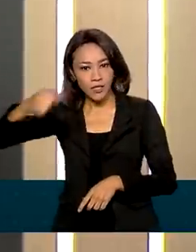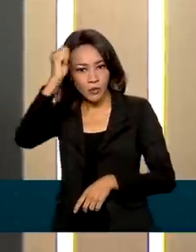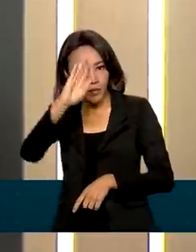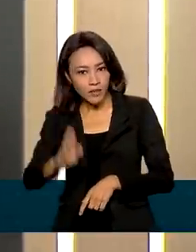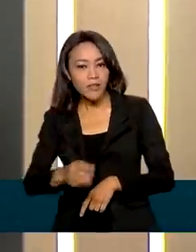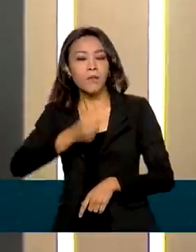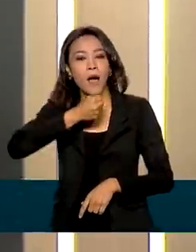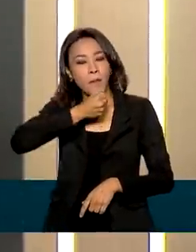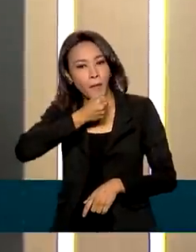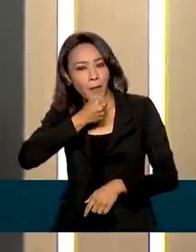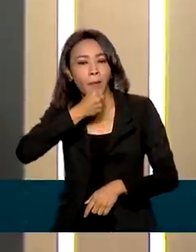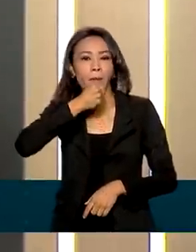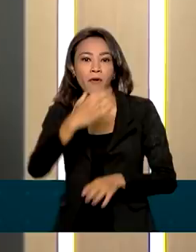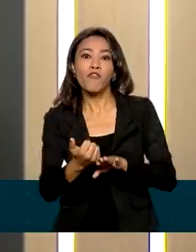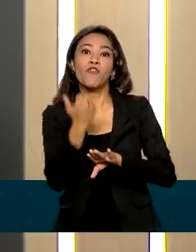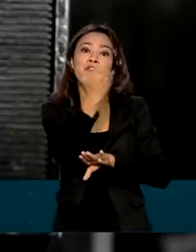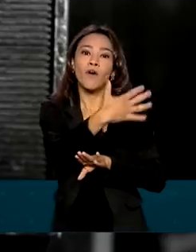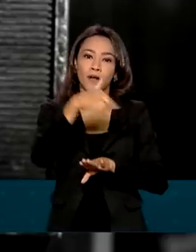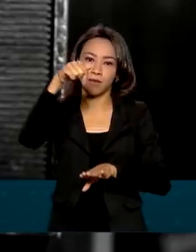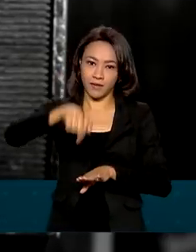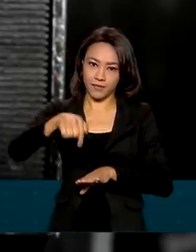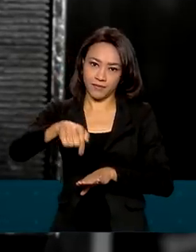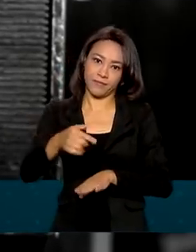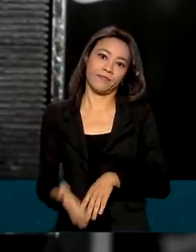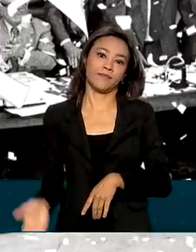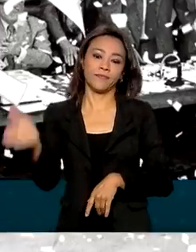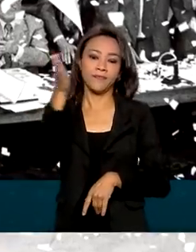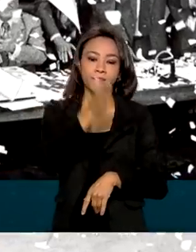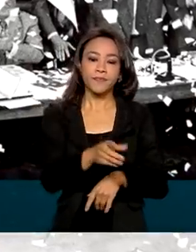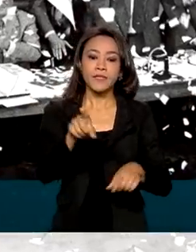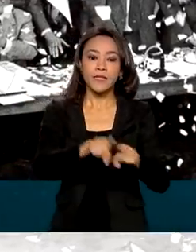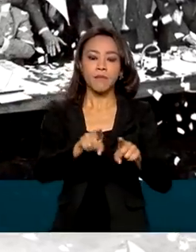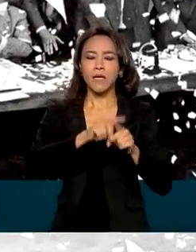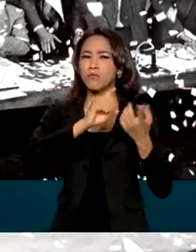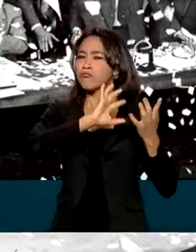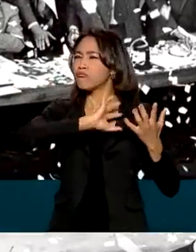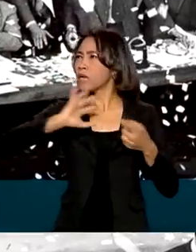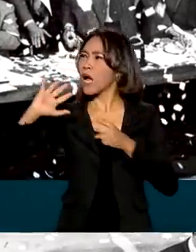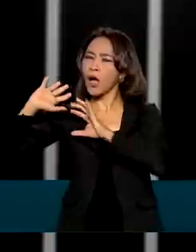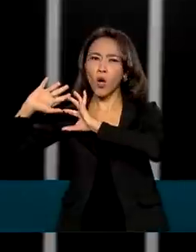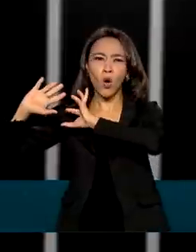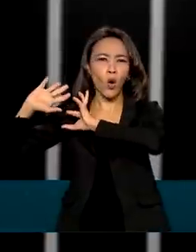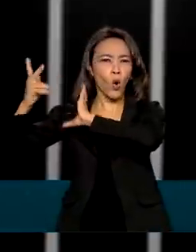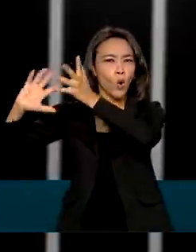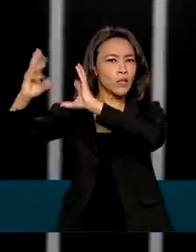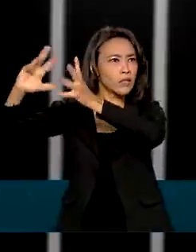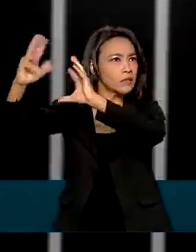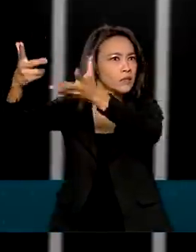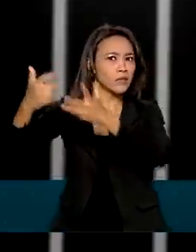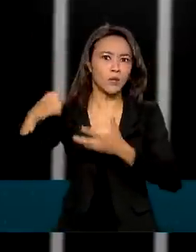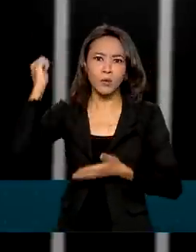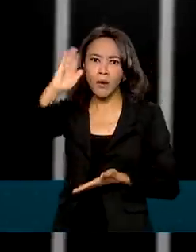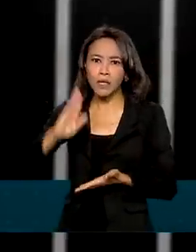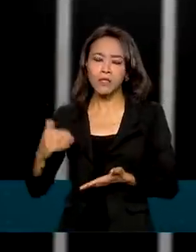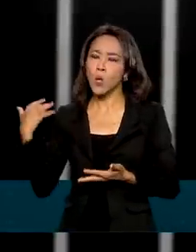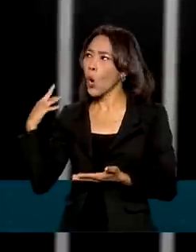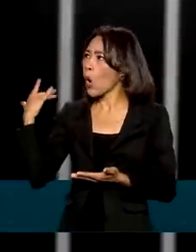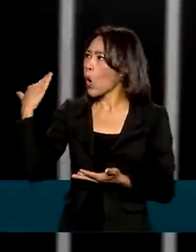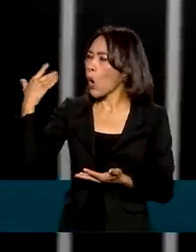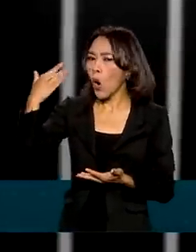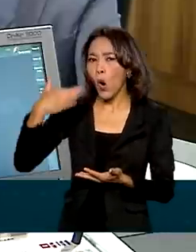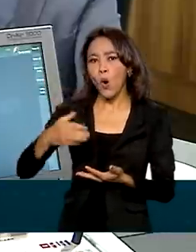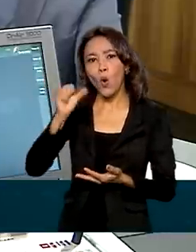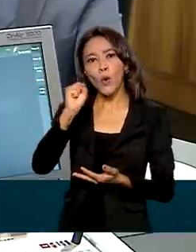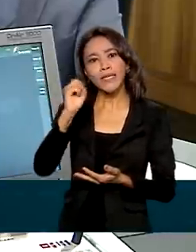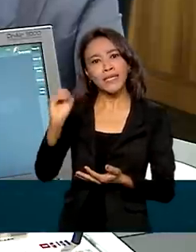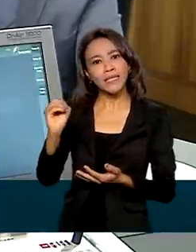histórico, pelo momento ali, para mim, foi muito marcante. E além das transformações históricas, porque passaram o Brasil nas últimas oito